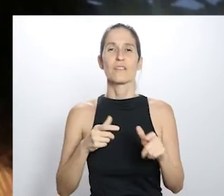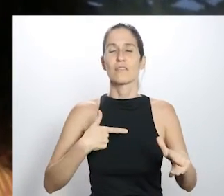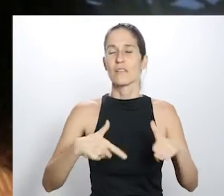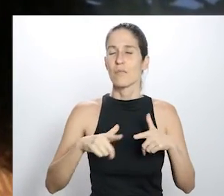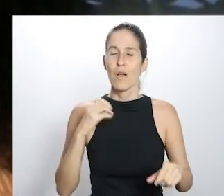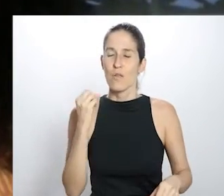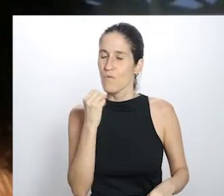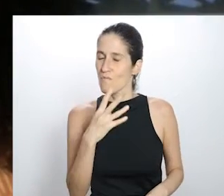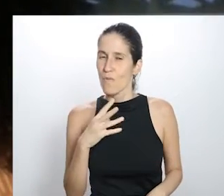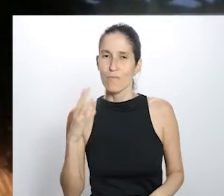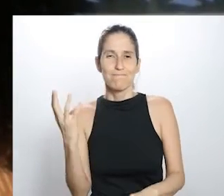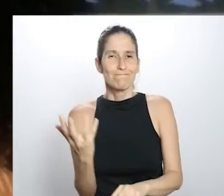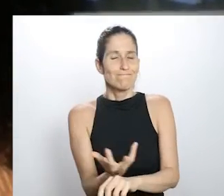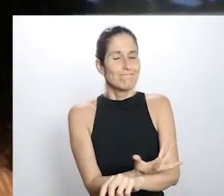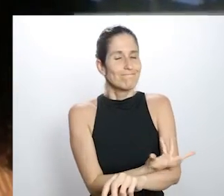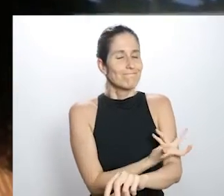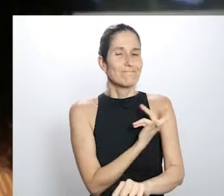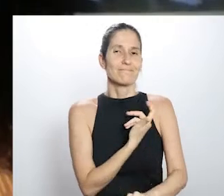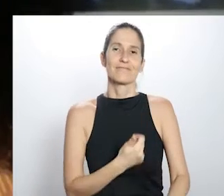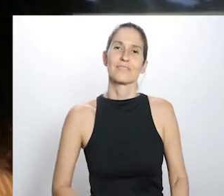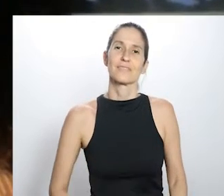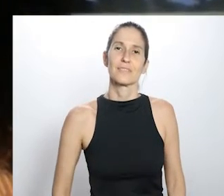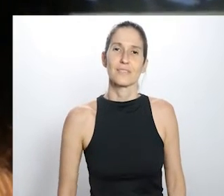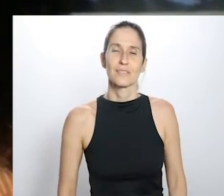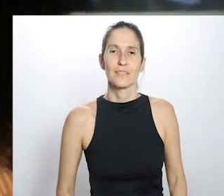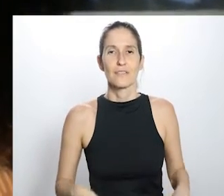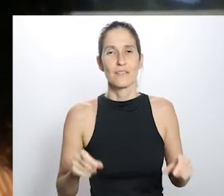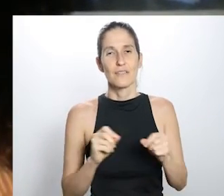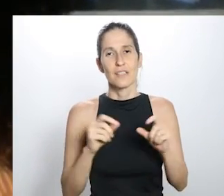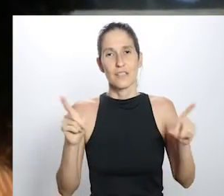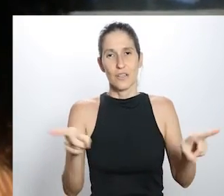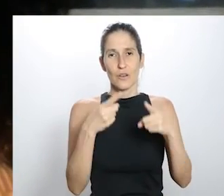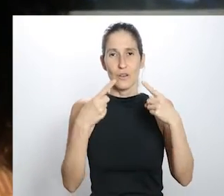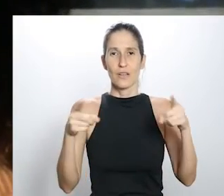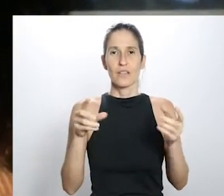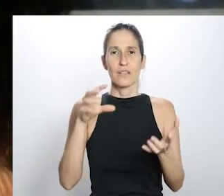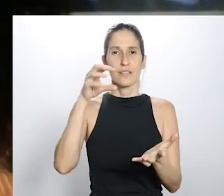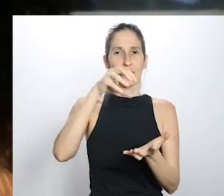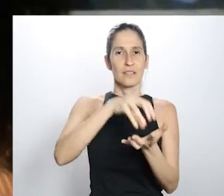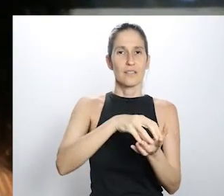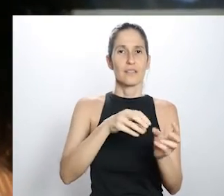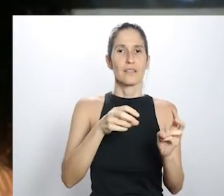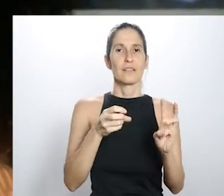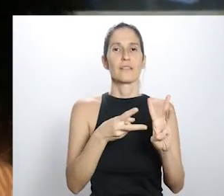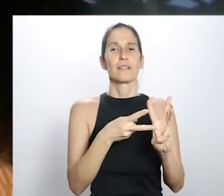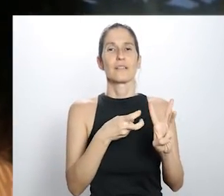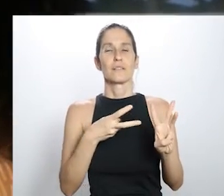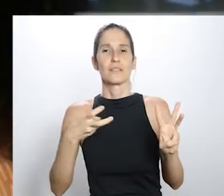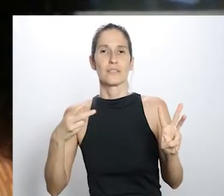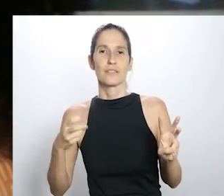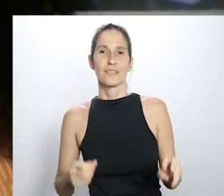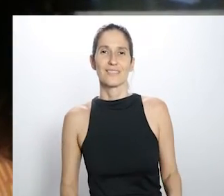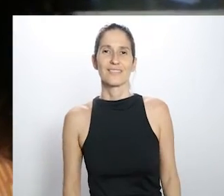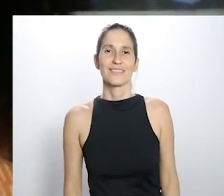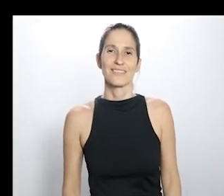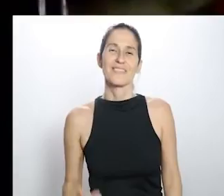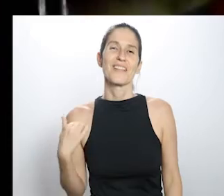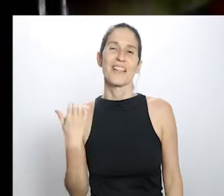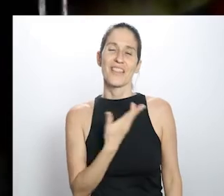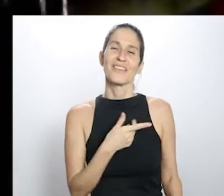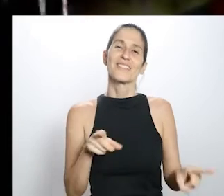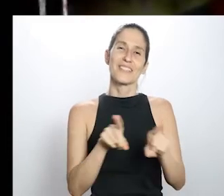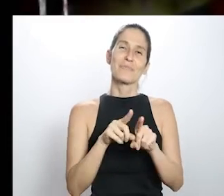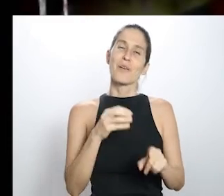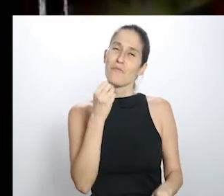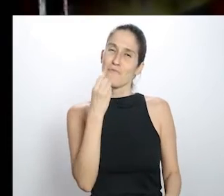um trabalho que foi muito transformador para mim da aldeia multiétnica, da orquestra multiétnica. A gente também.